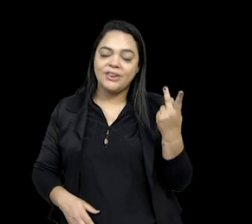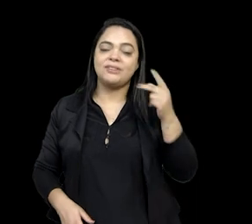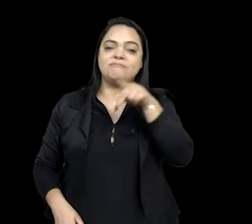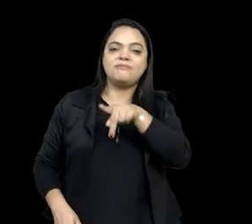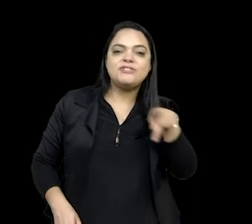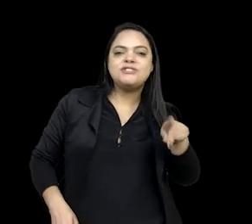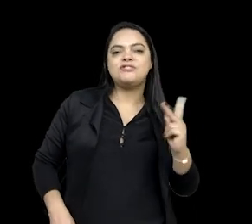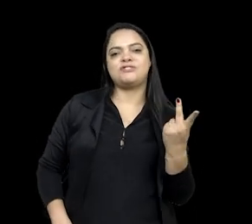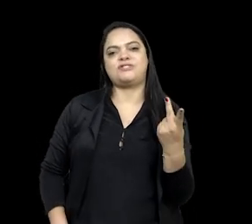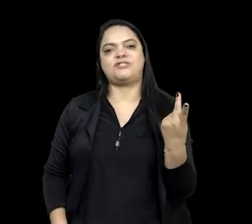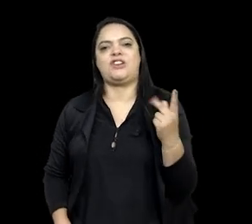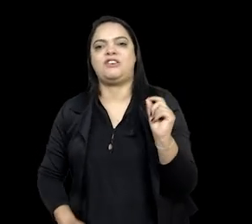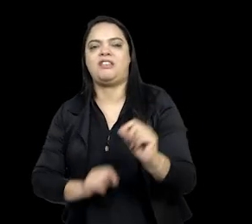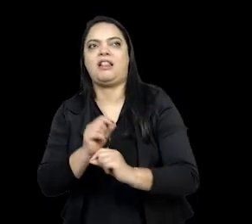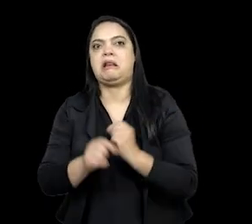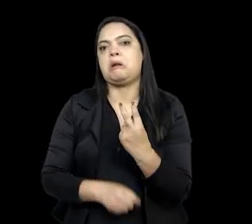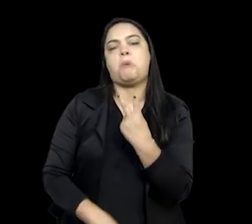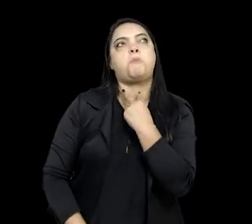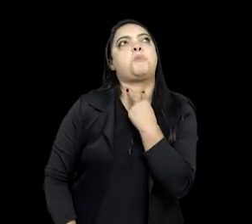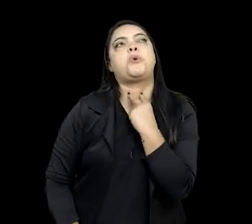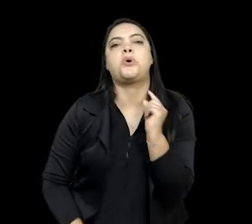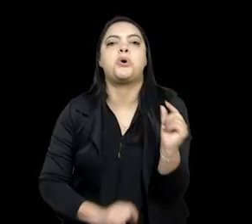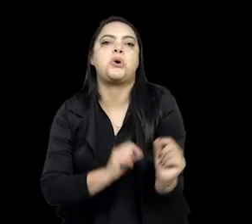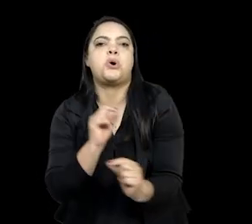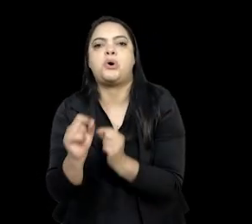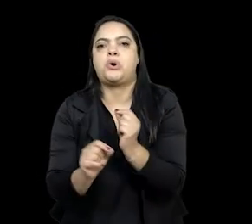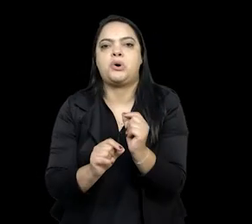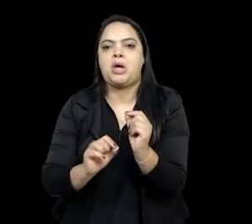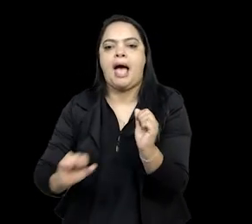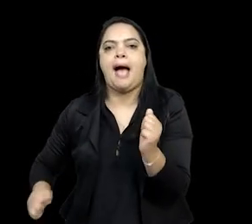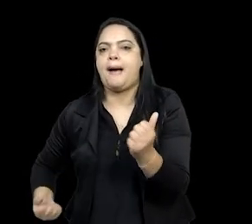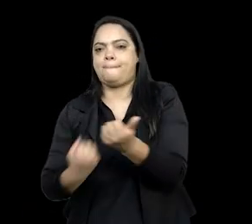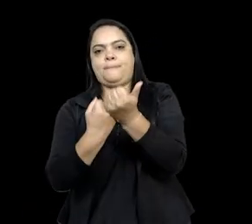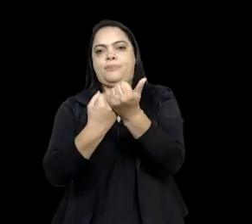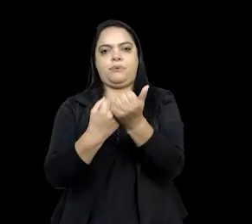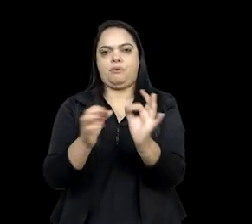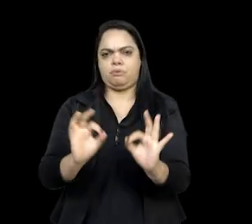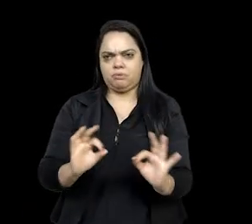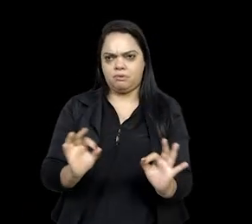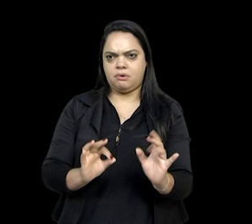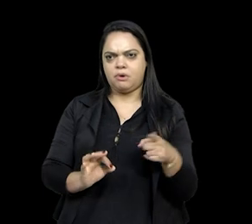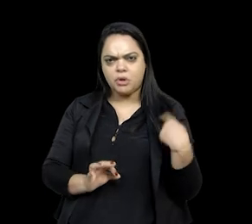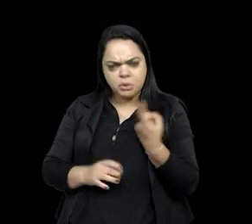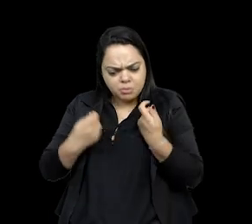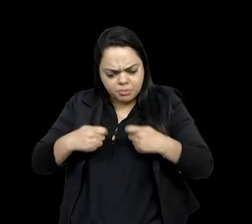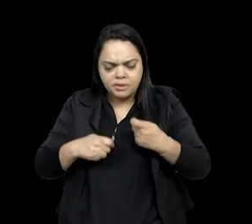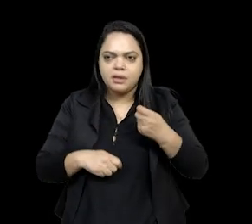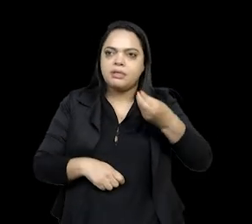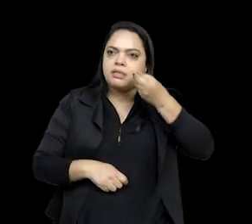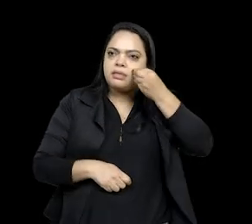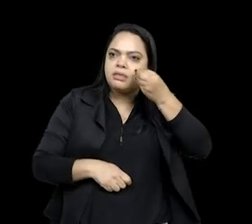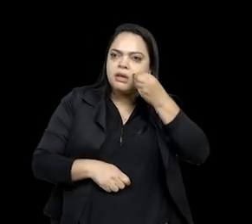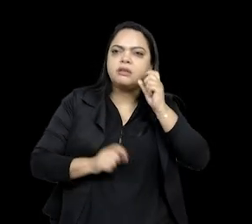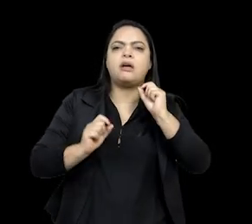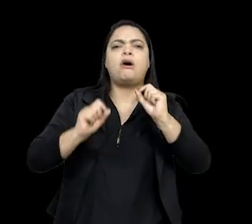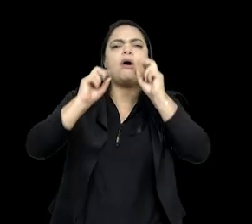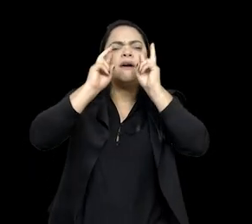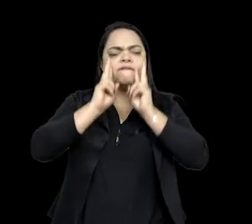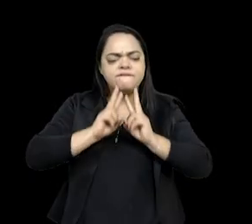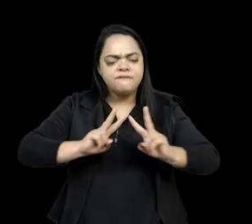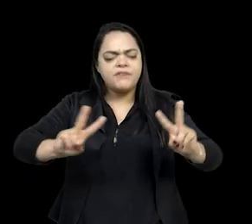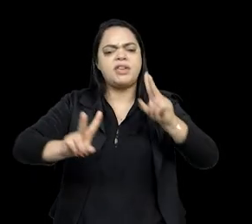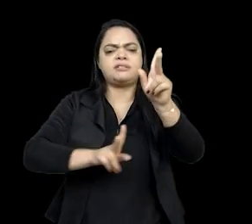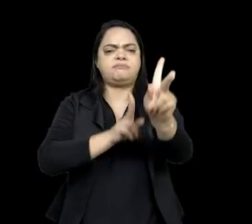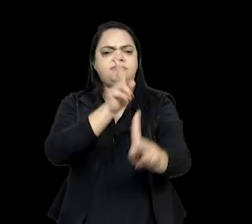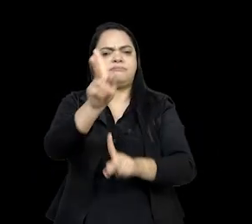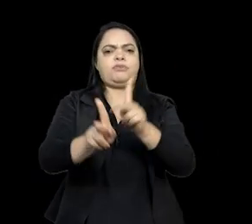professores de história, a gente não pode corroborar essa narrativa, né. Temos que procurar a visibilidade, né,